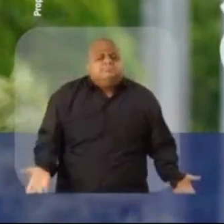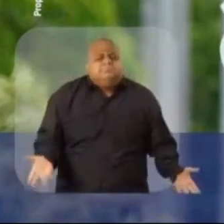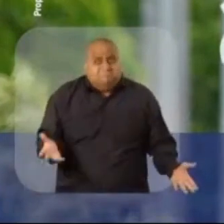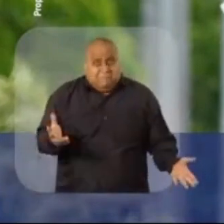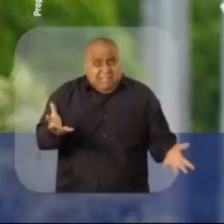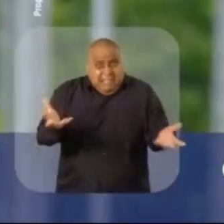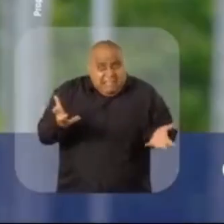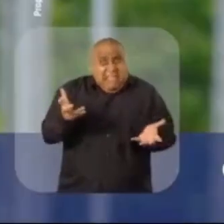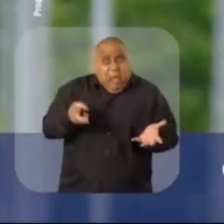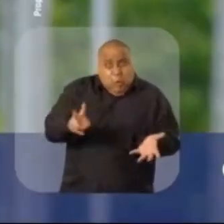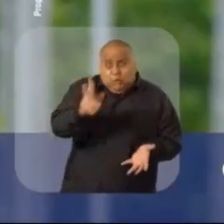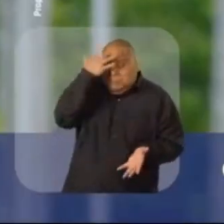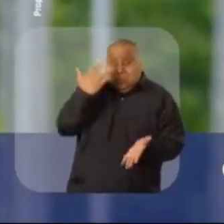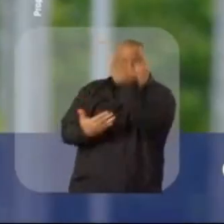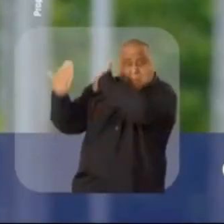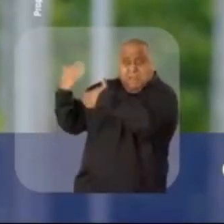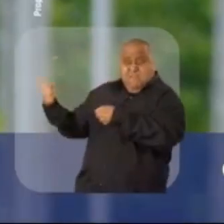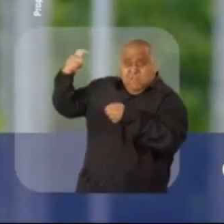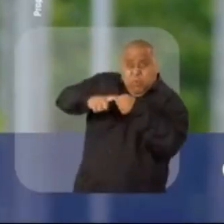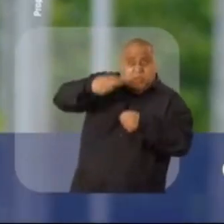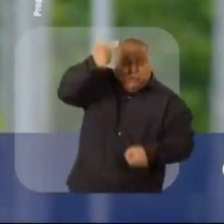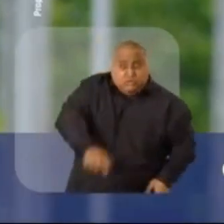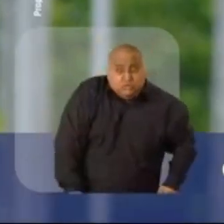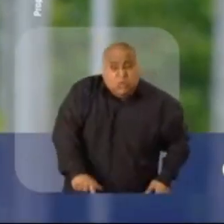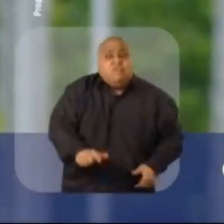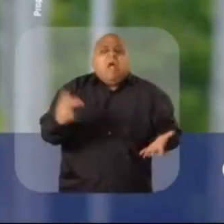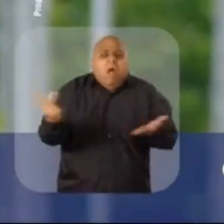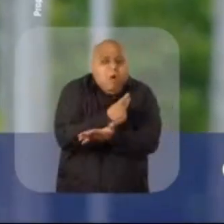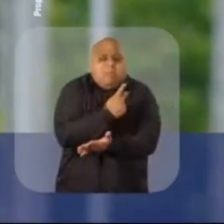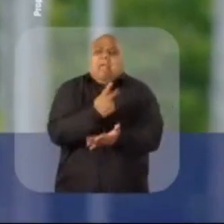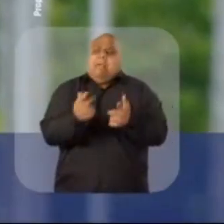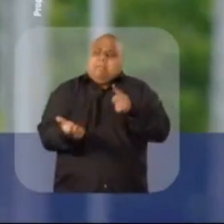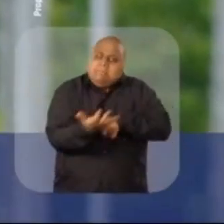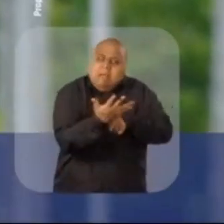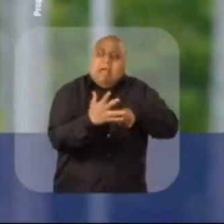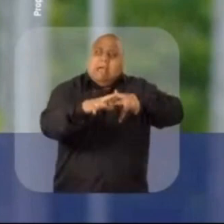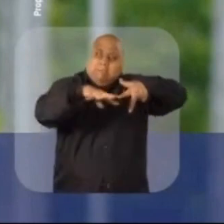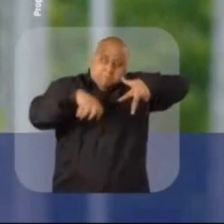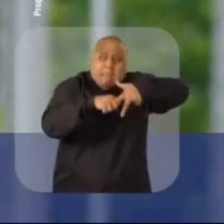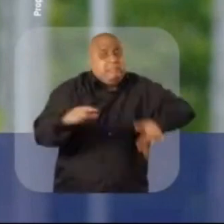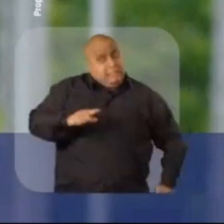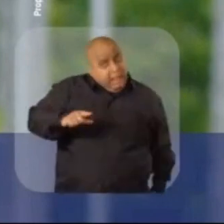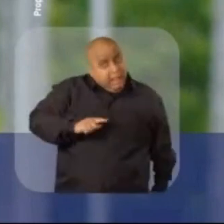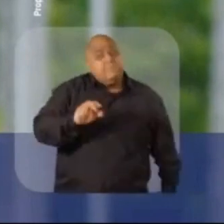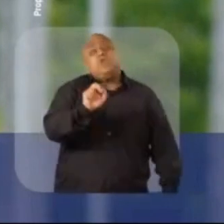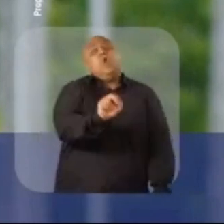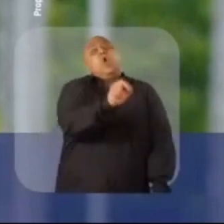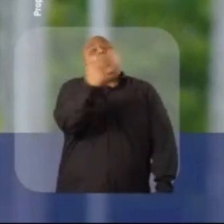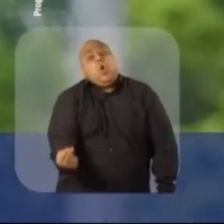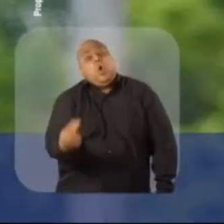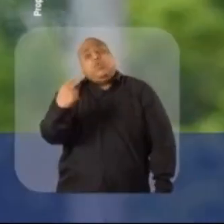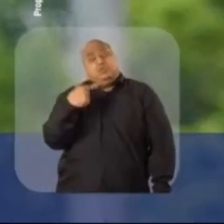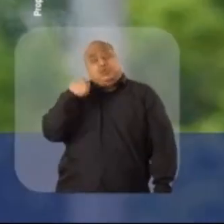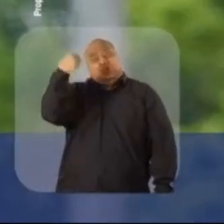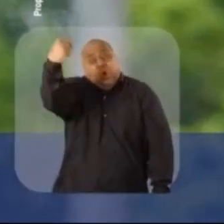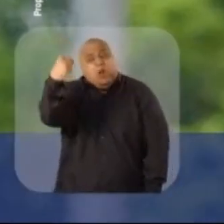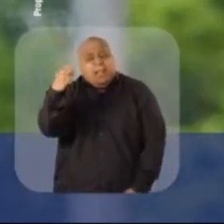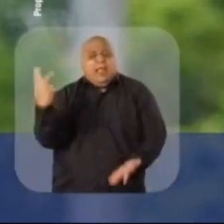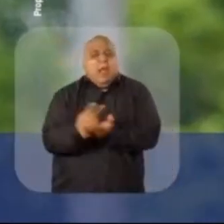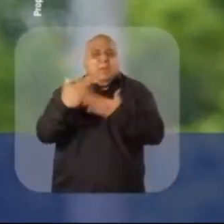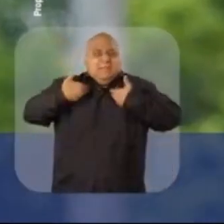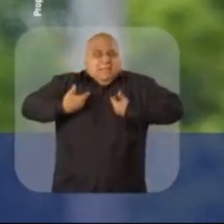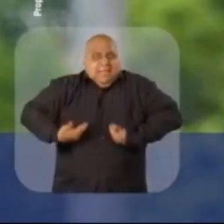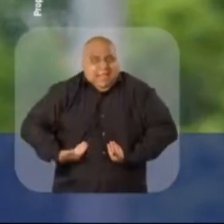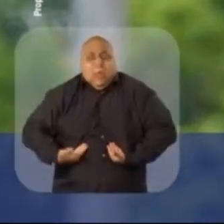duas opções Continuar pagando a conta de quem faz a festa com seu dinheiro e nem te convida Ou